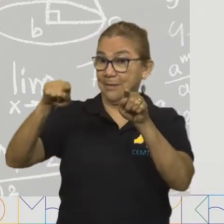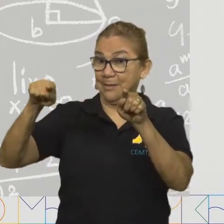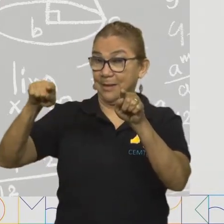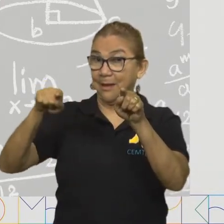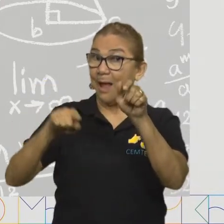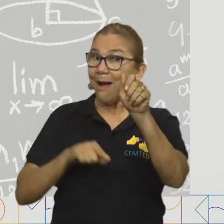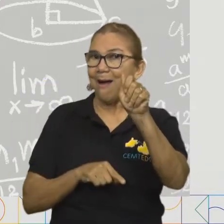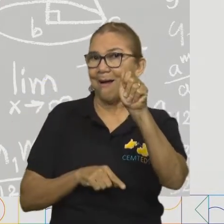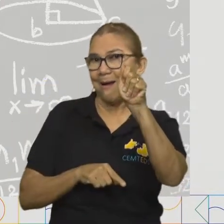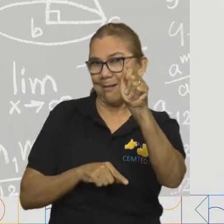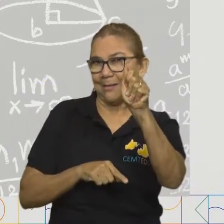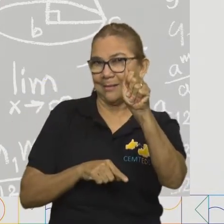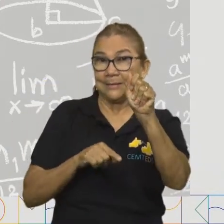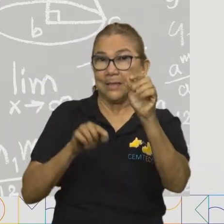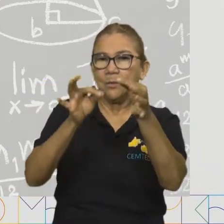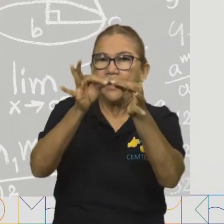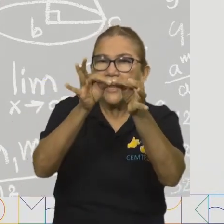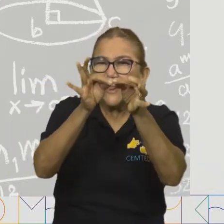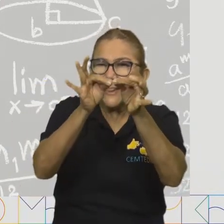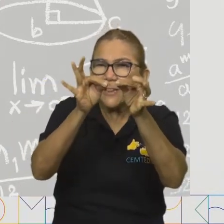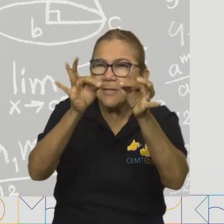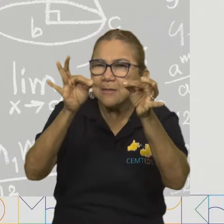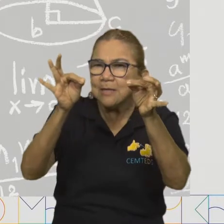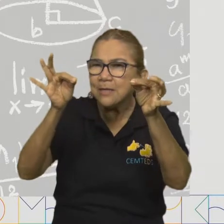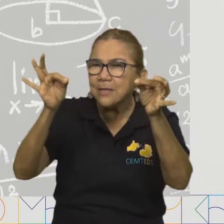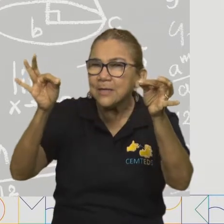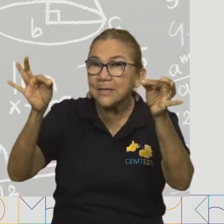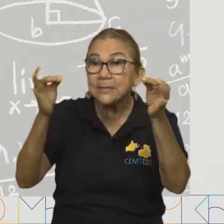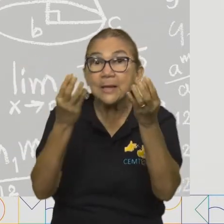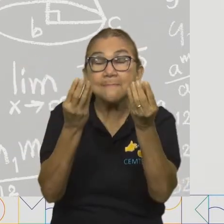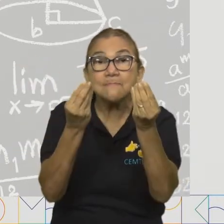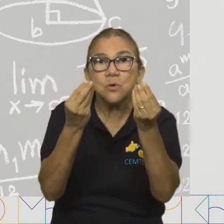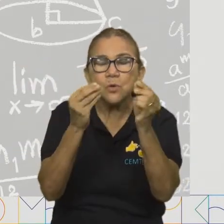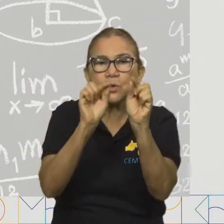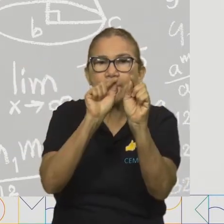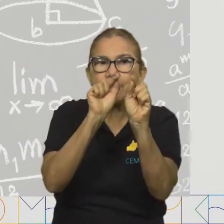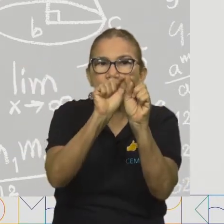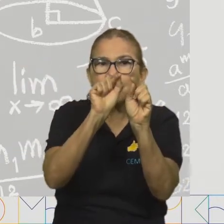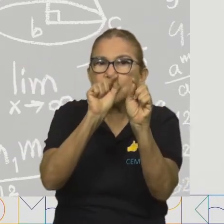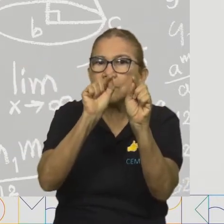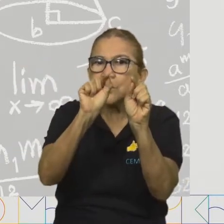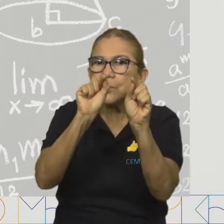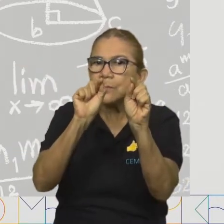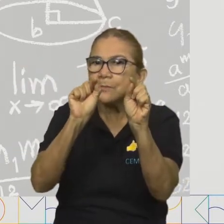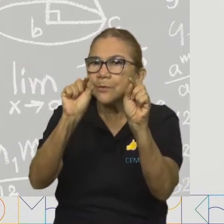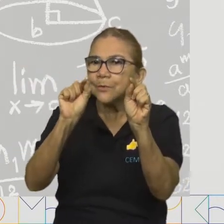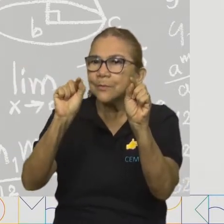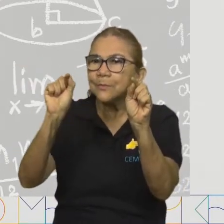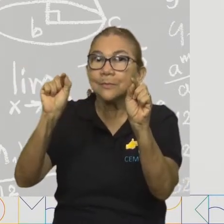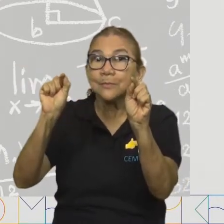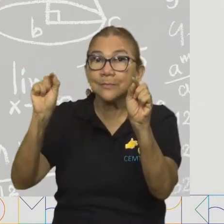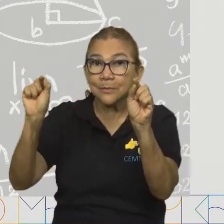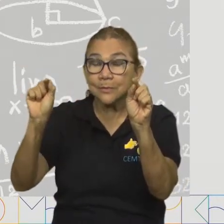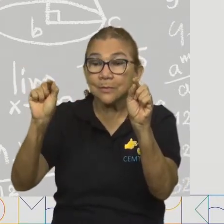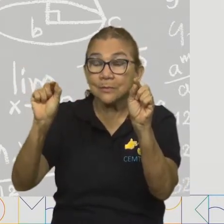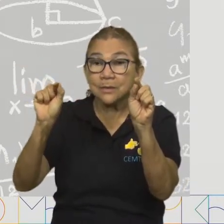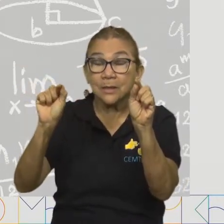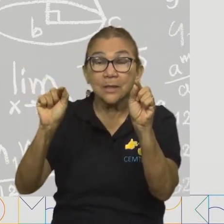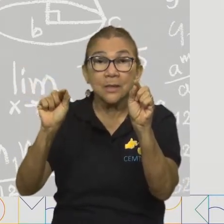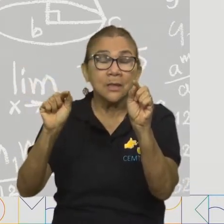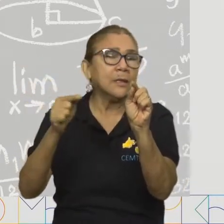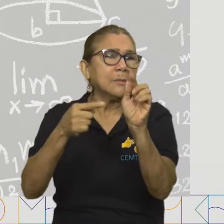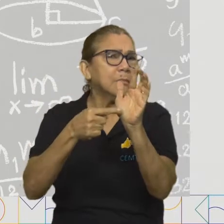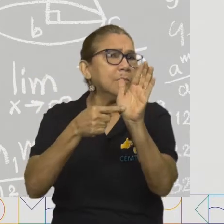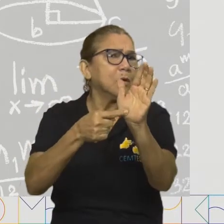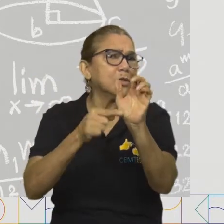o nome de A. As linhas são formadas por infinitos pontos. E quando eu digo isso, eu quero dizer